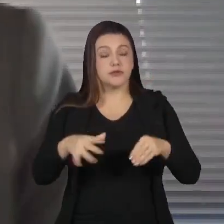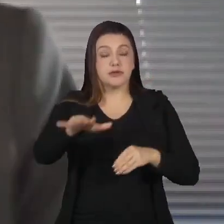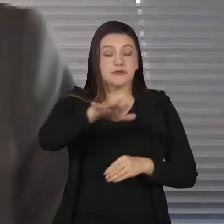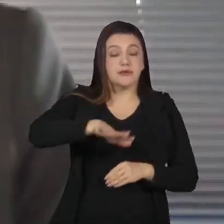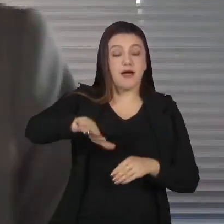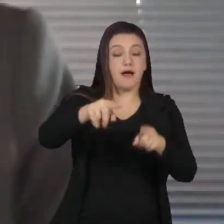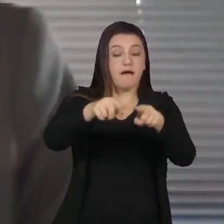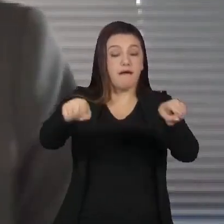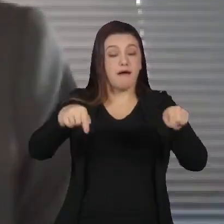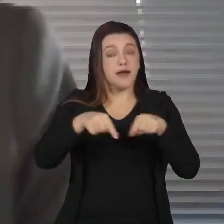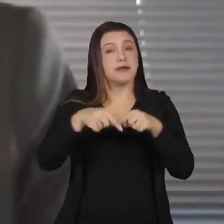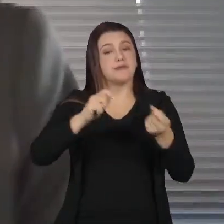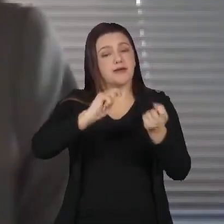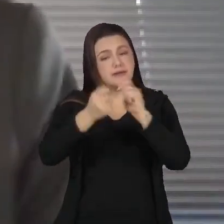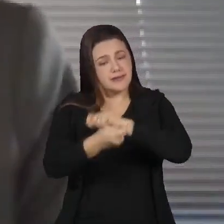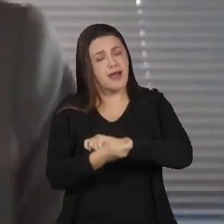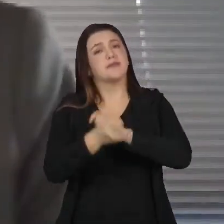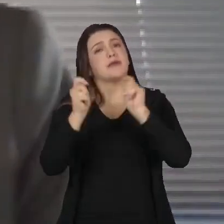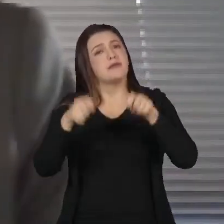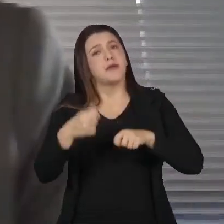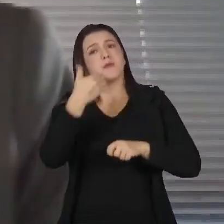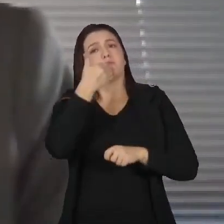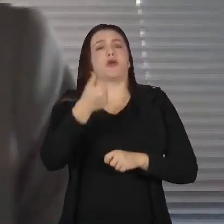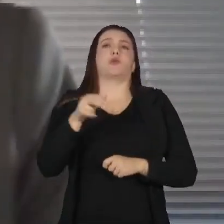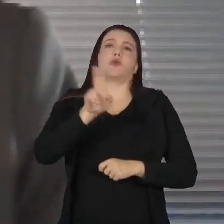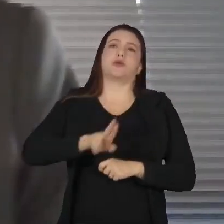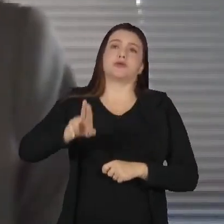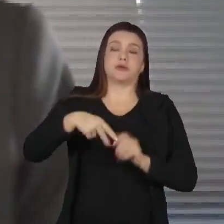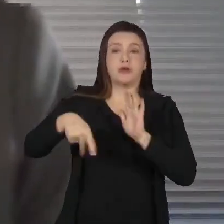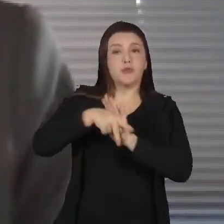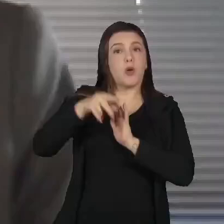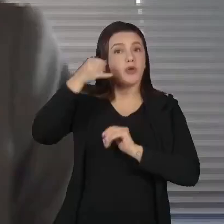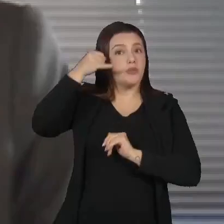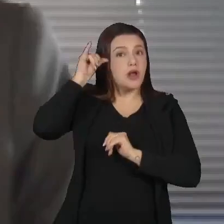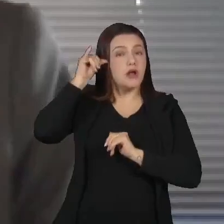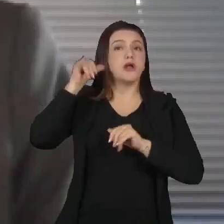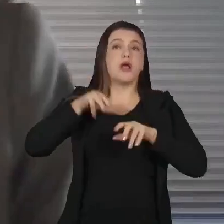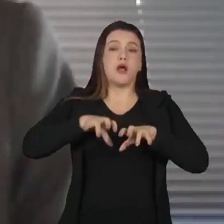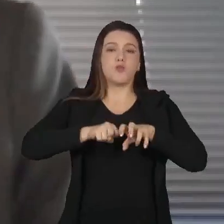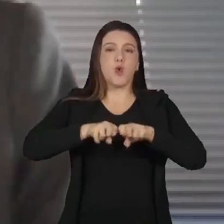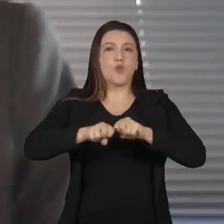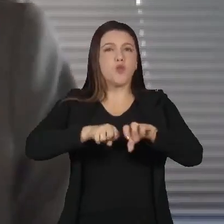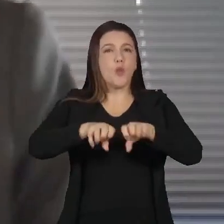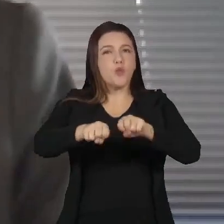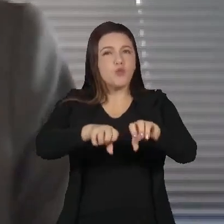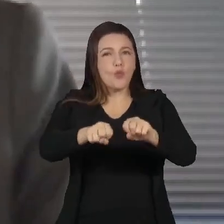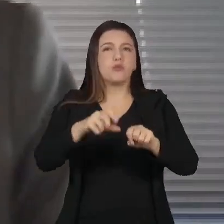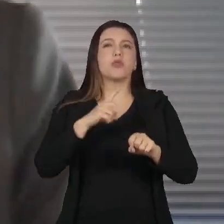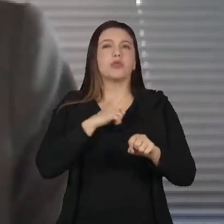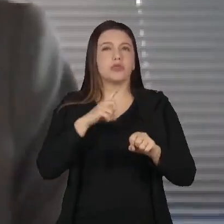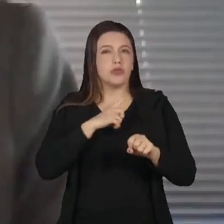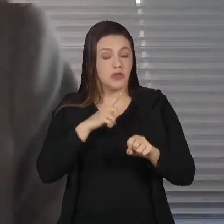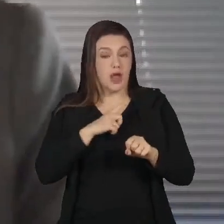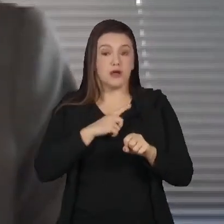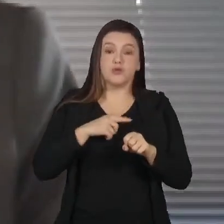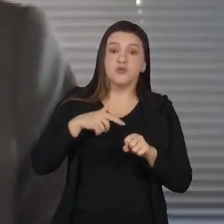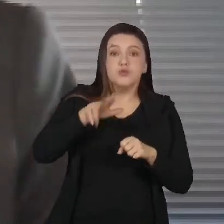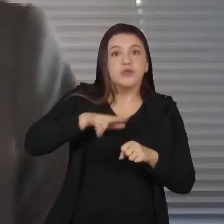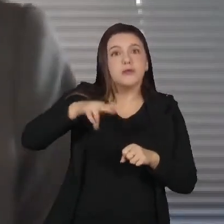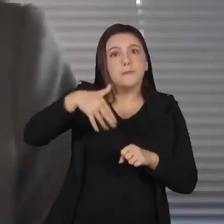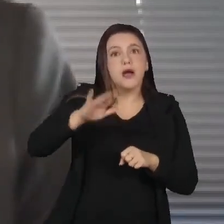área pode ser melhor utilizada. Seja com a própria pecuária, só que a pecuária operando uma intensividade maior,